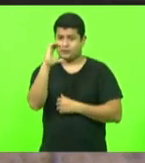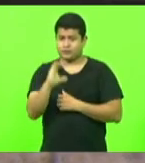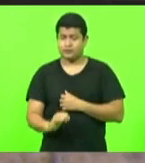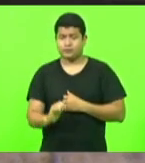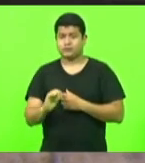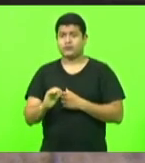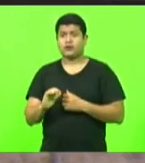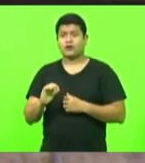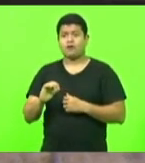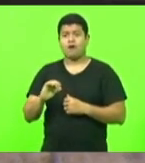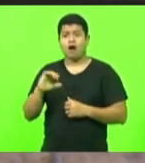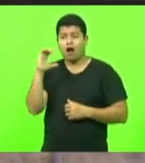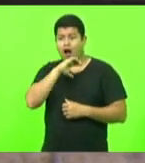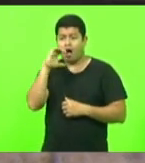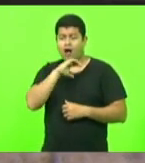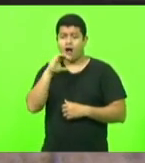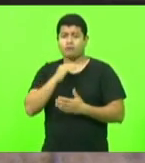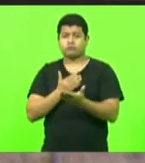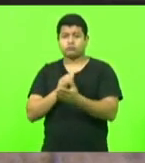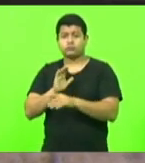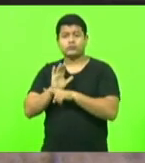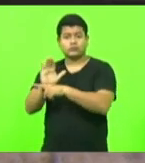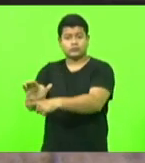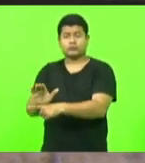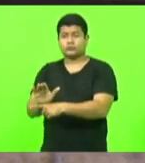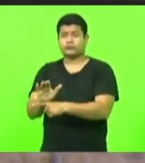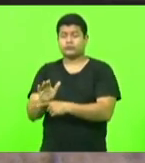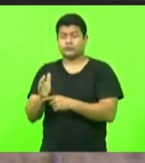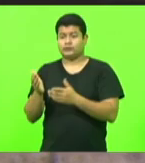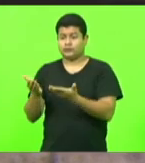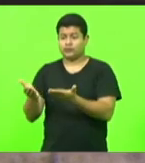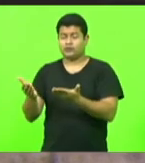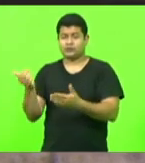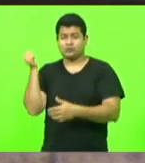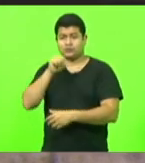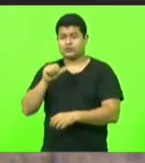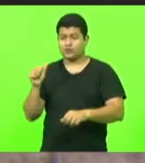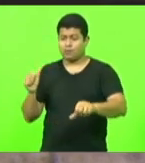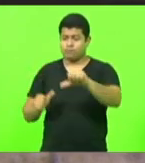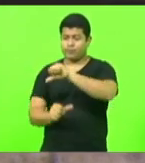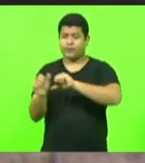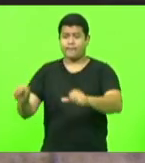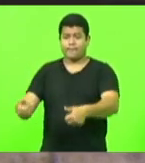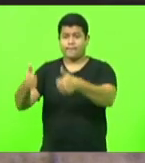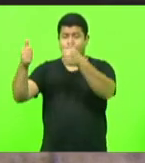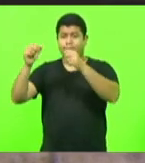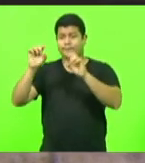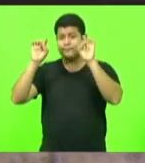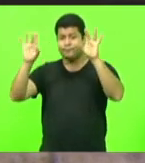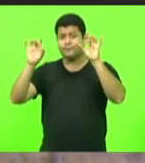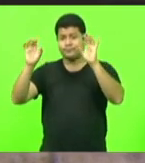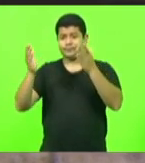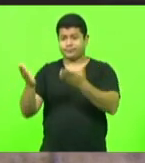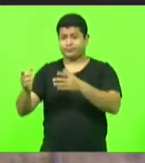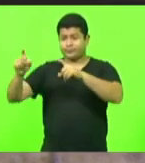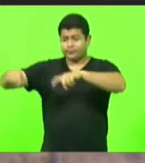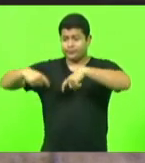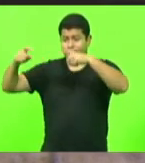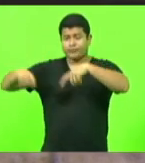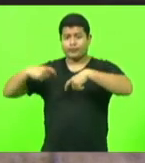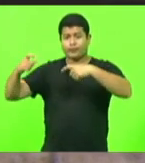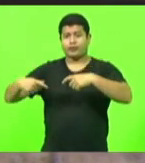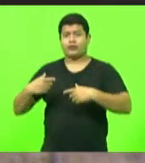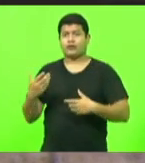necessárias para nós termos a reabilitação necessária, em especial, aos nossos agricultores, pecuaristas, daquela